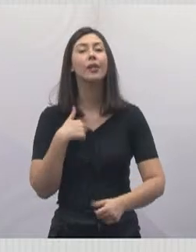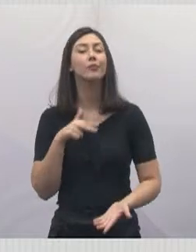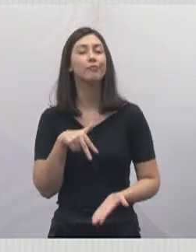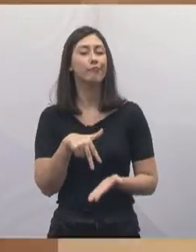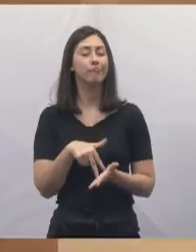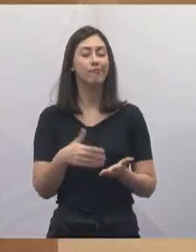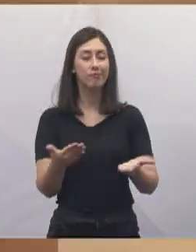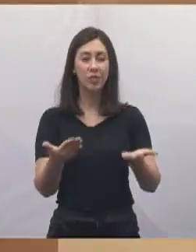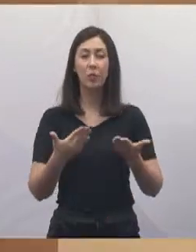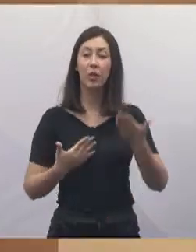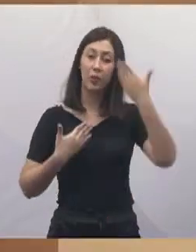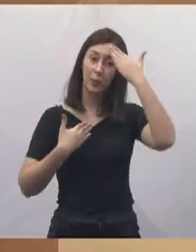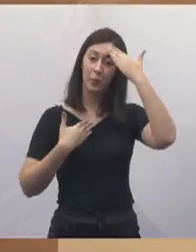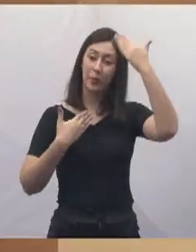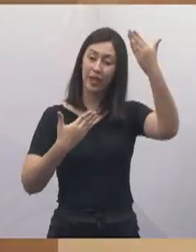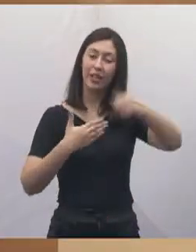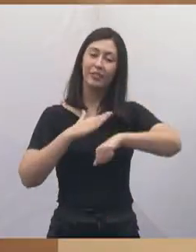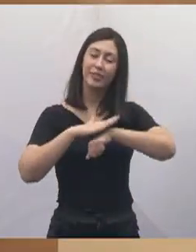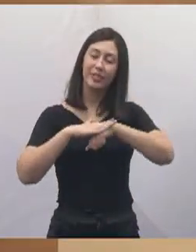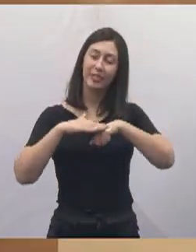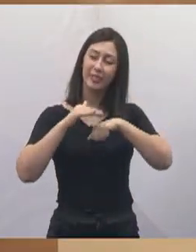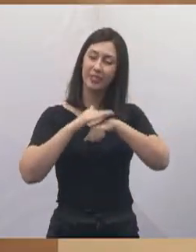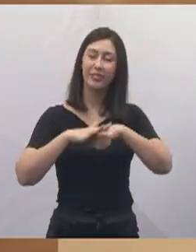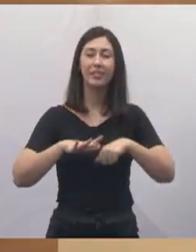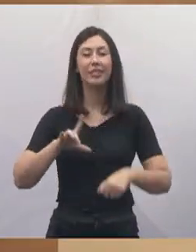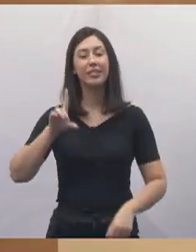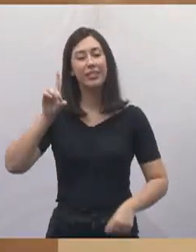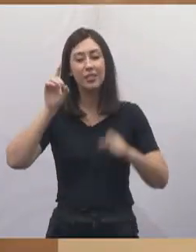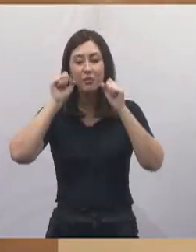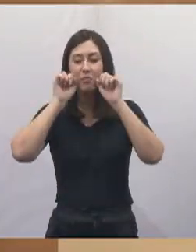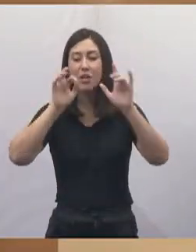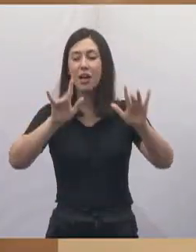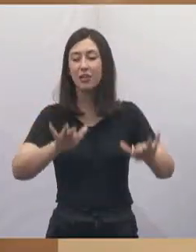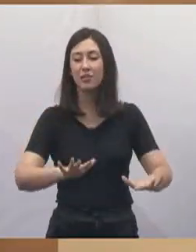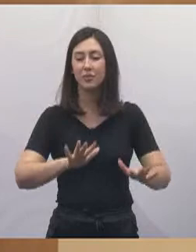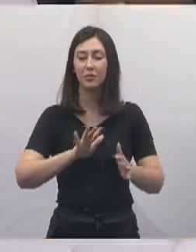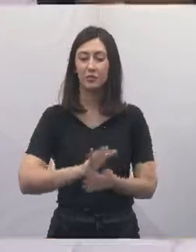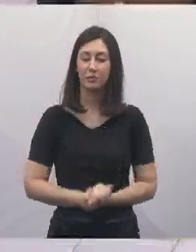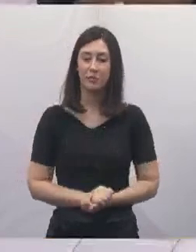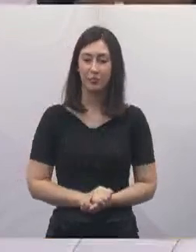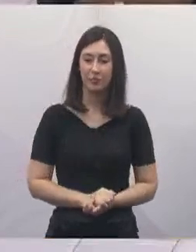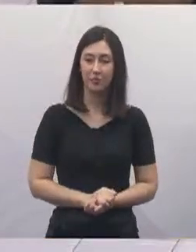atender. Muito obrigada, carinhosamente, que Deus abençoe e até a semana que vem.